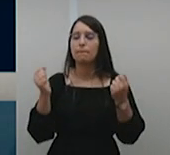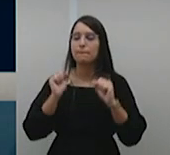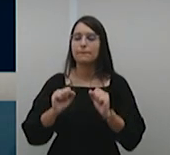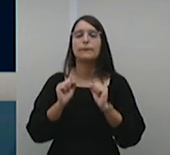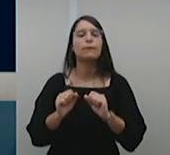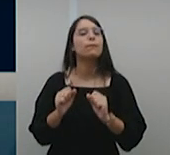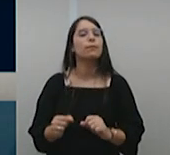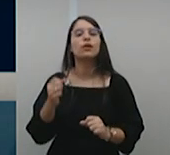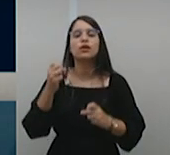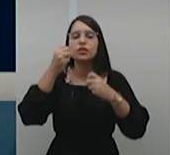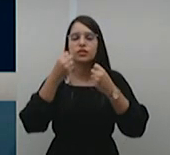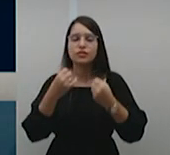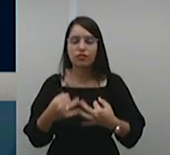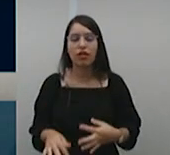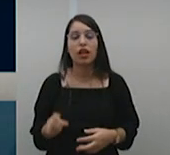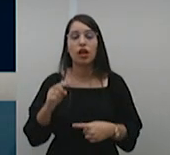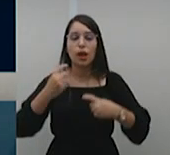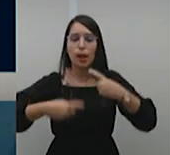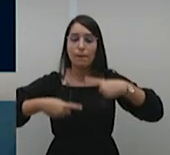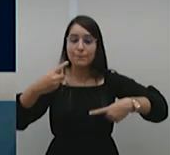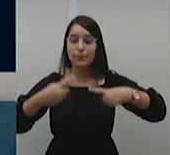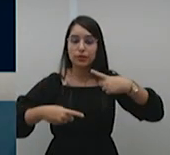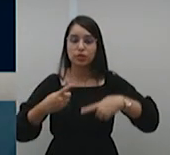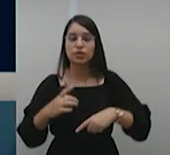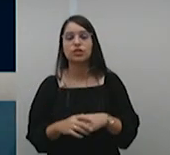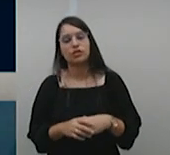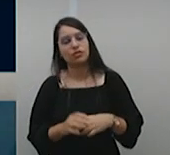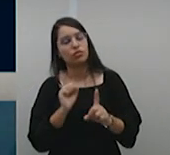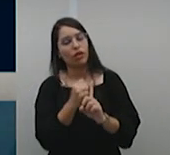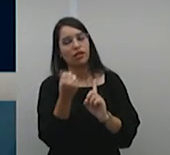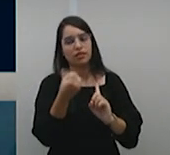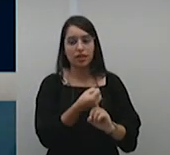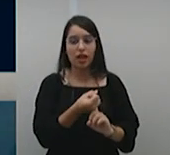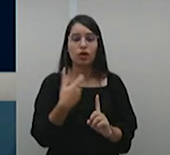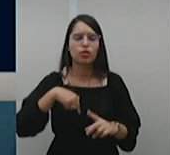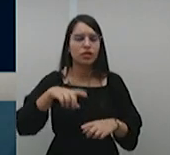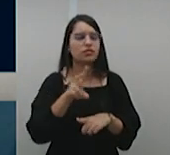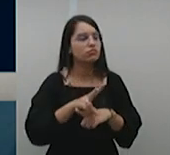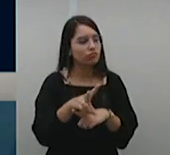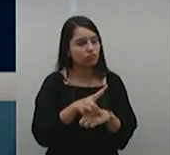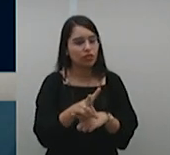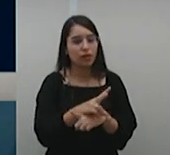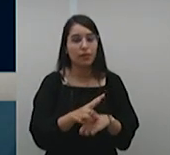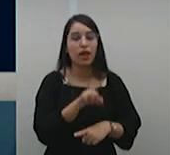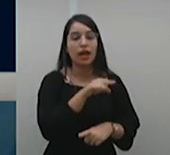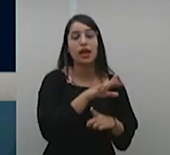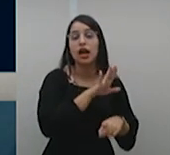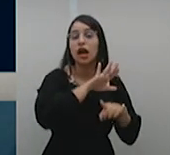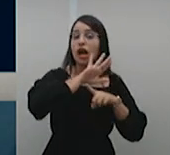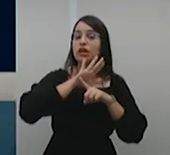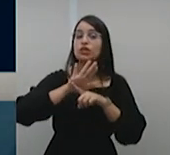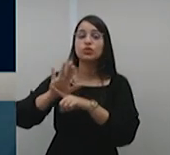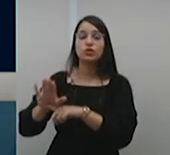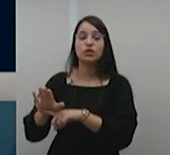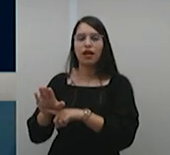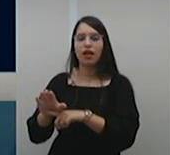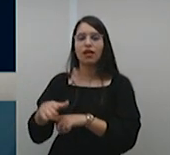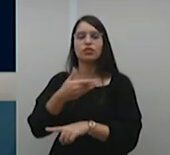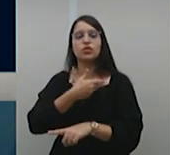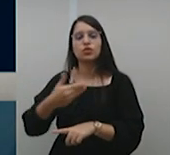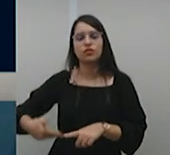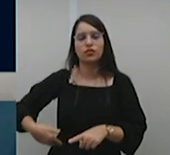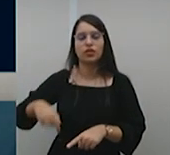resumo do que buscamos para garantir a governança do país e a aplicação do direito com a devida distribuição da